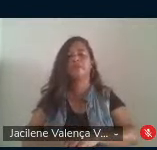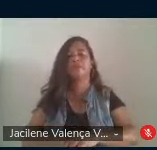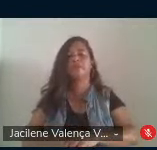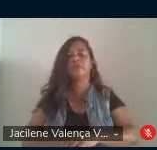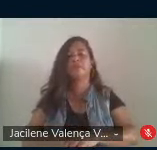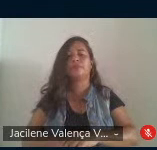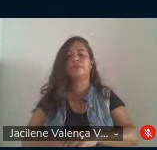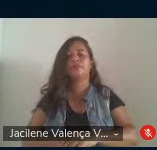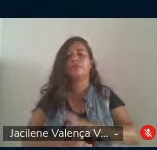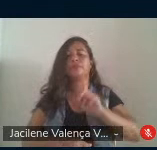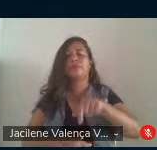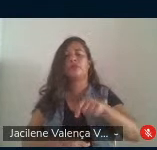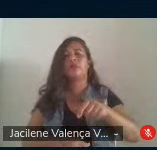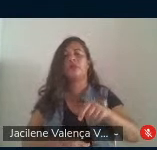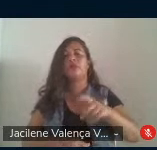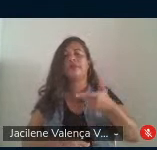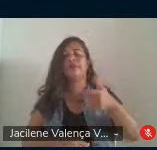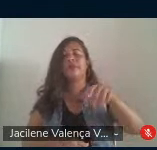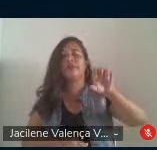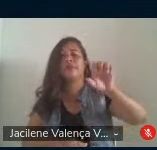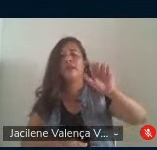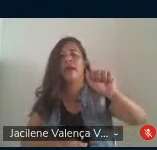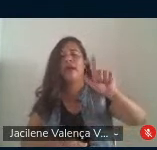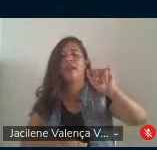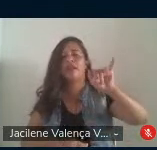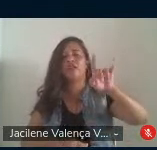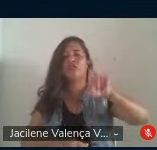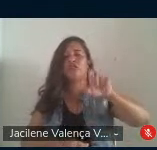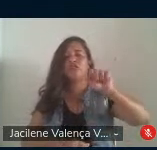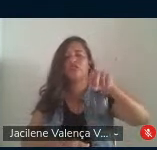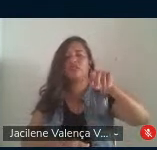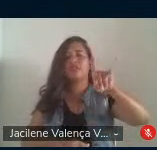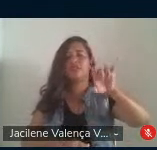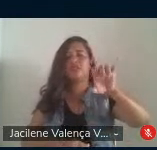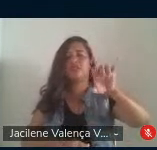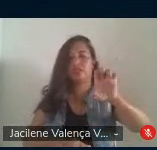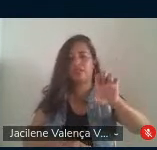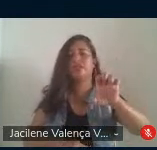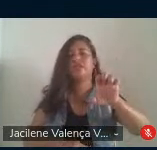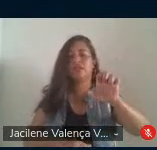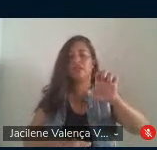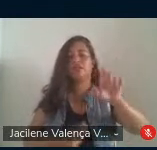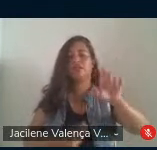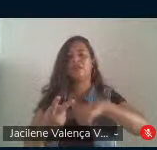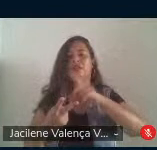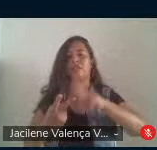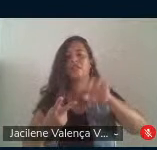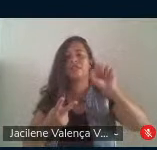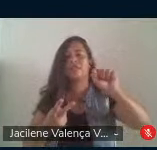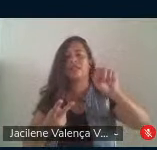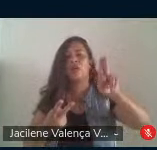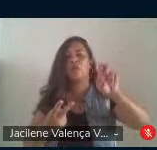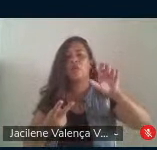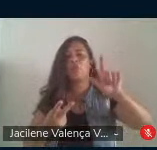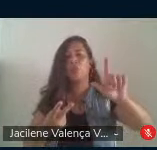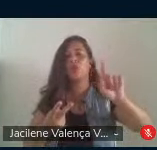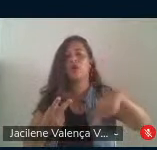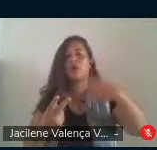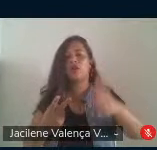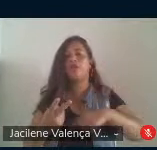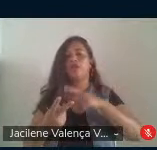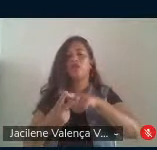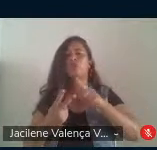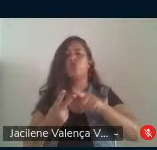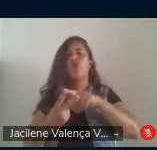Alexandre Saúl e na professora Ana Maria Saúl, duas tramas que buscam sintetizar um pouco, então, como que